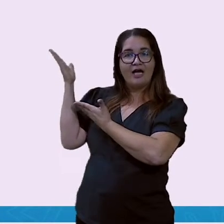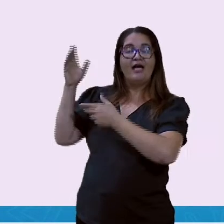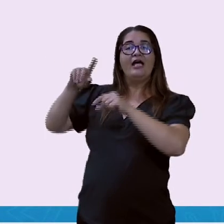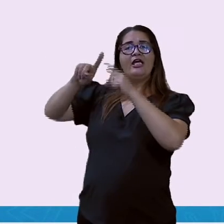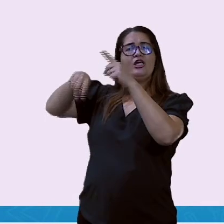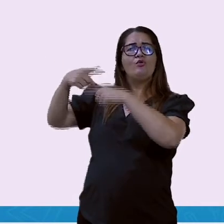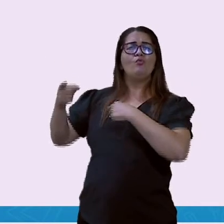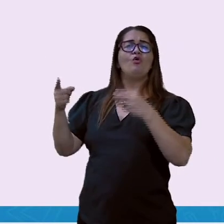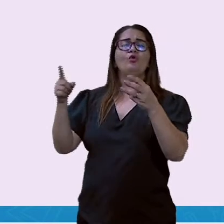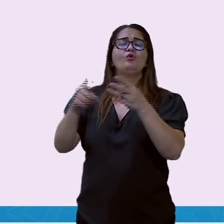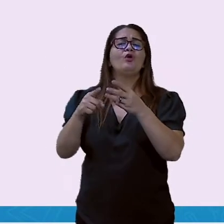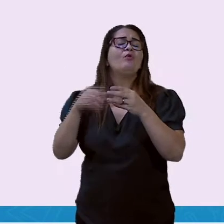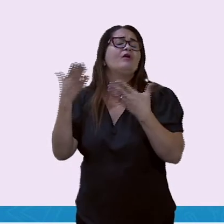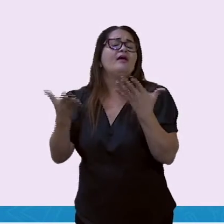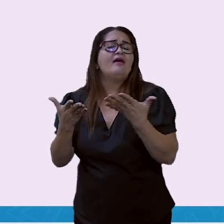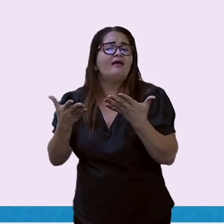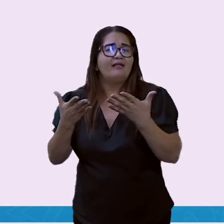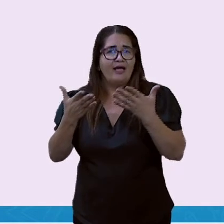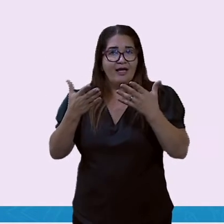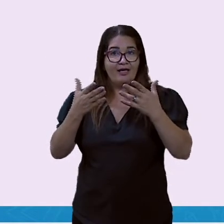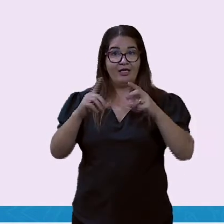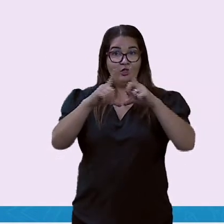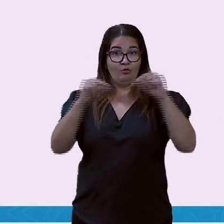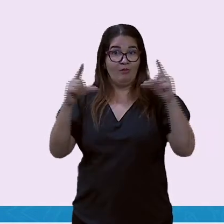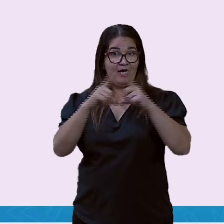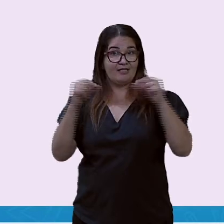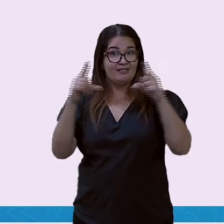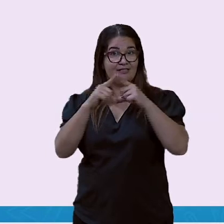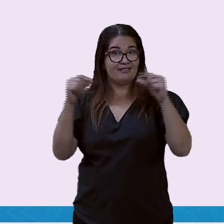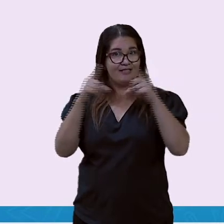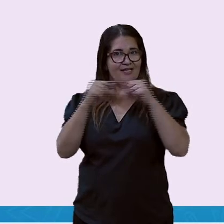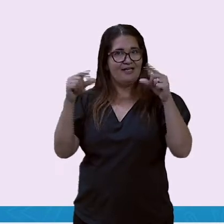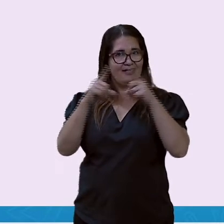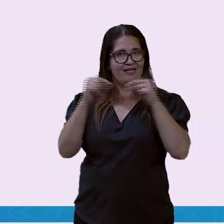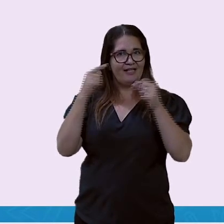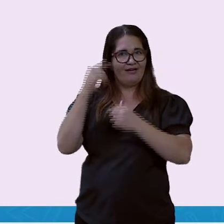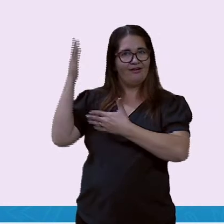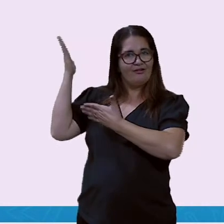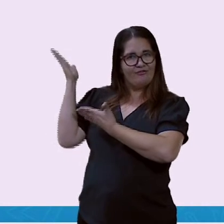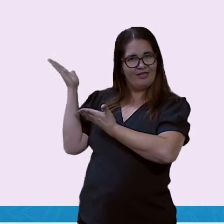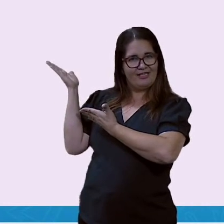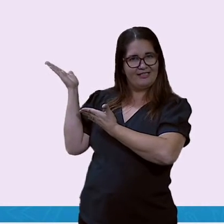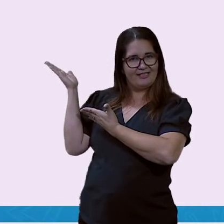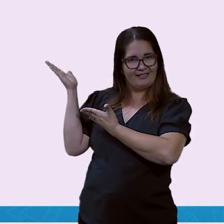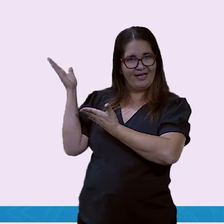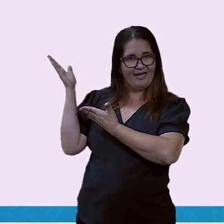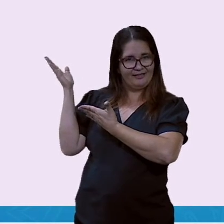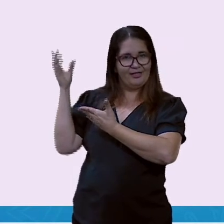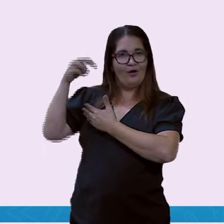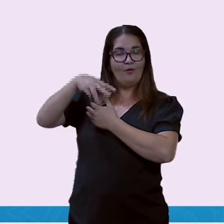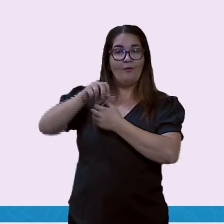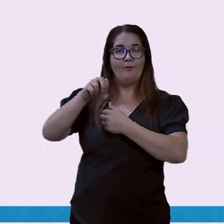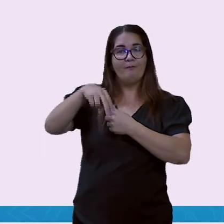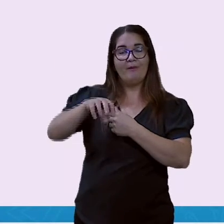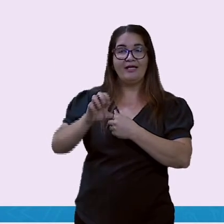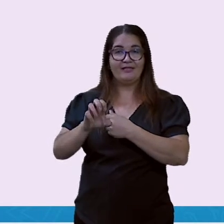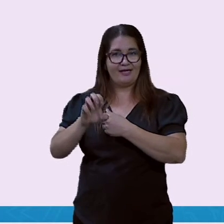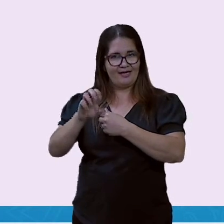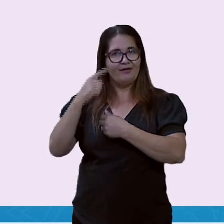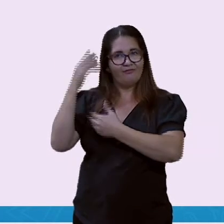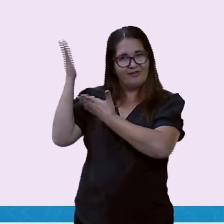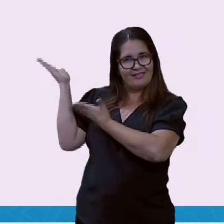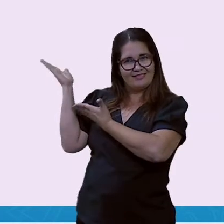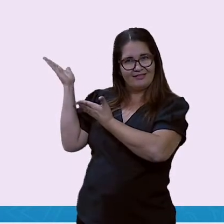famoso do Brasil que é o Mané Garrincha. Um estádio novo, uma estrutura moderna e ele cabe aí 72